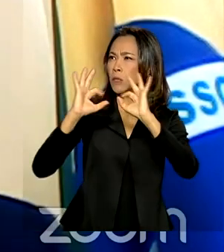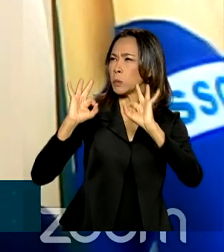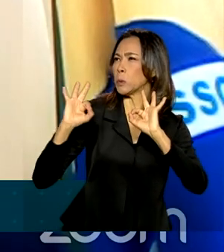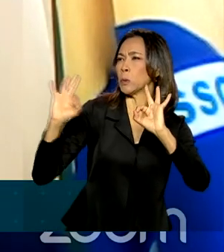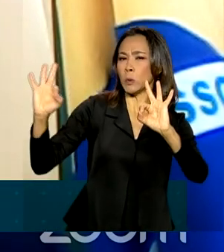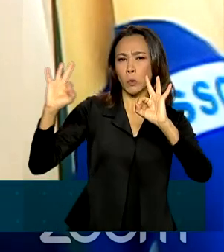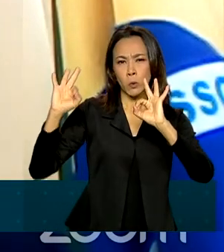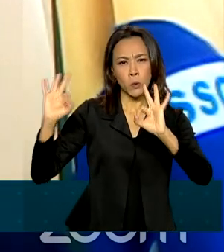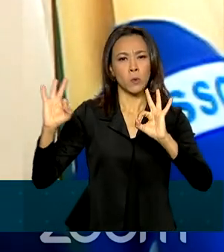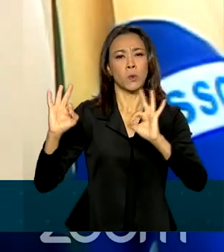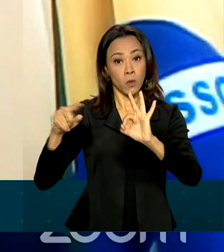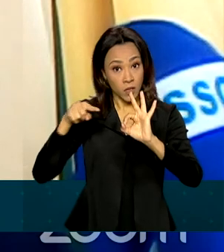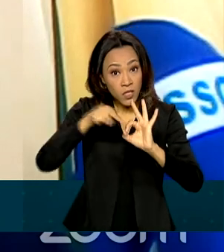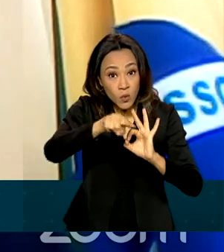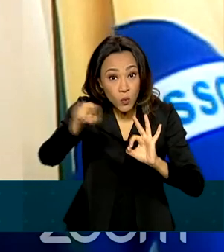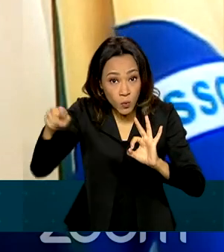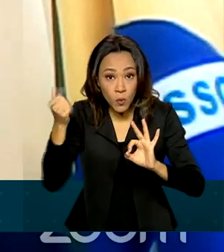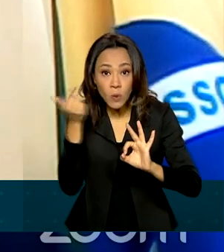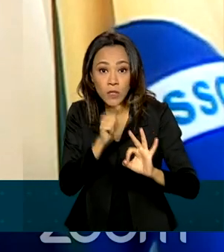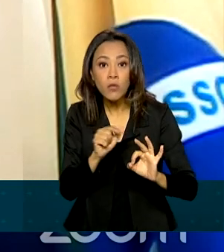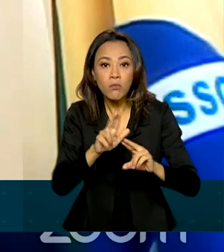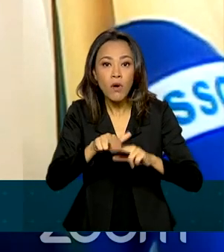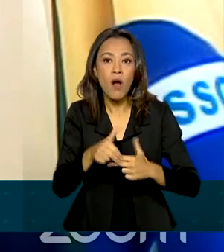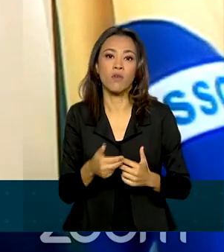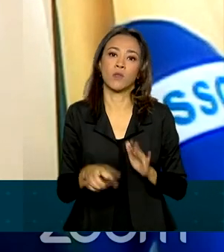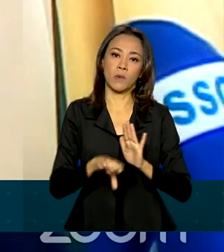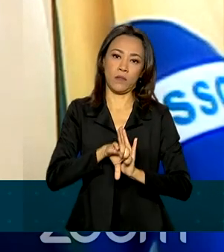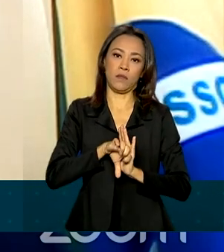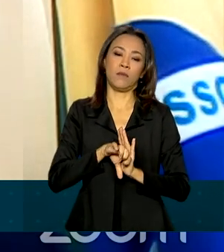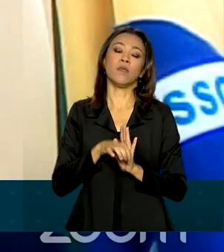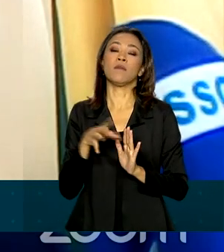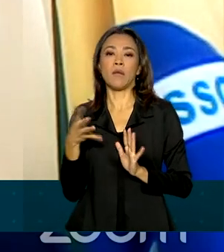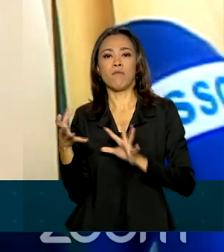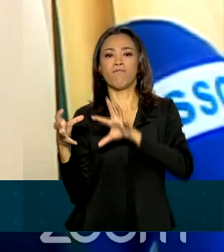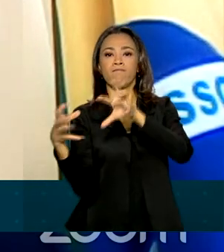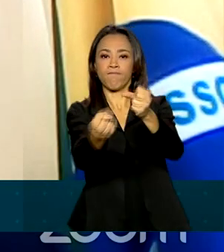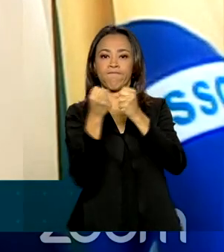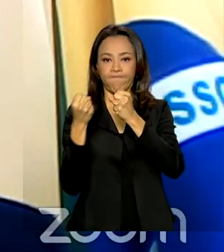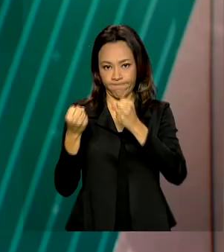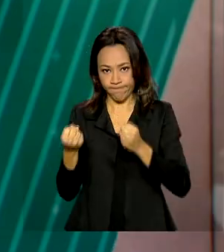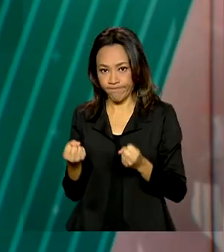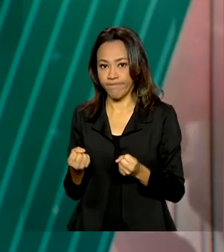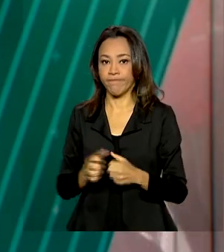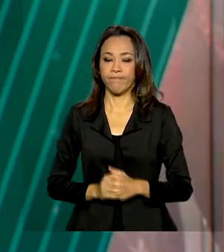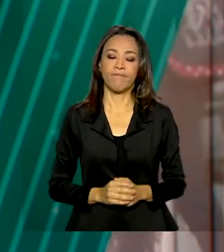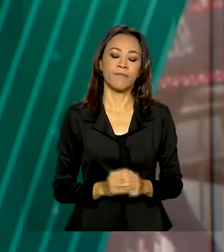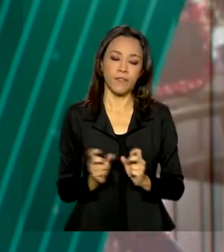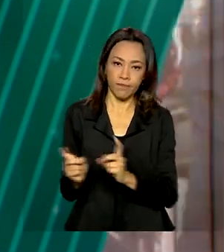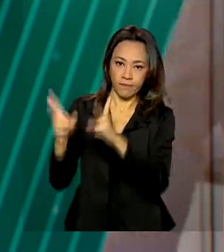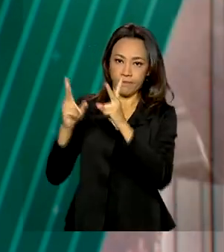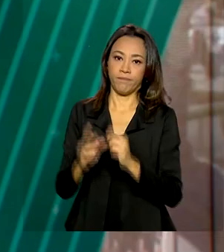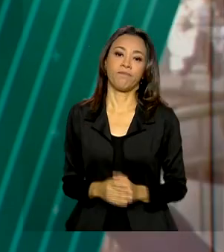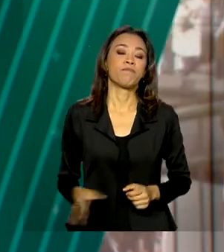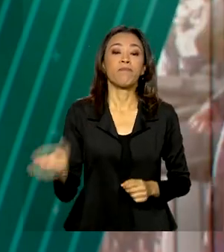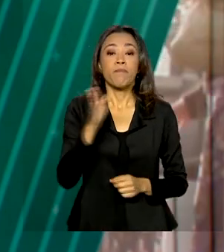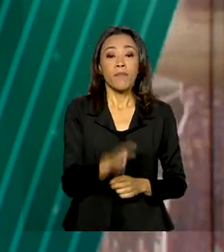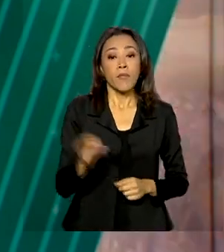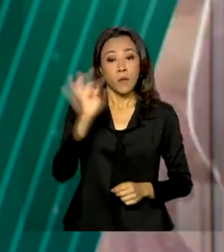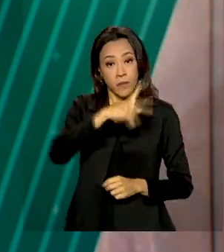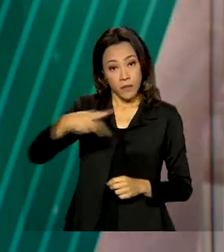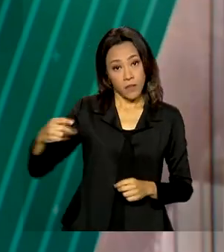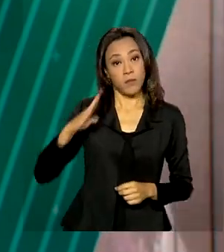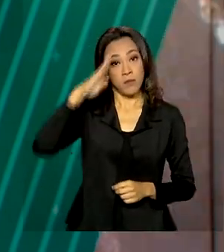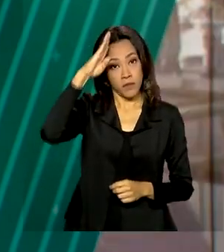prática do crime, como um meio até mais eficaz de combate à criminalidade organizada. E o presidente Jair Bolsonaro